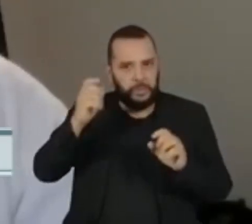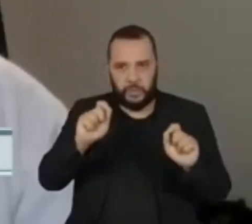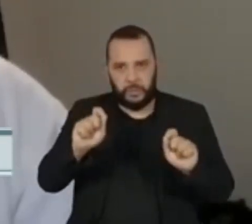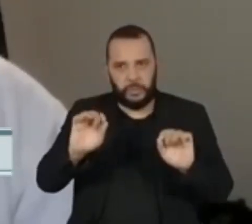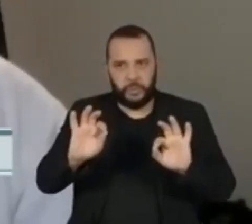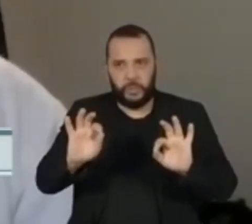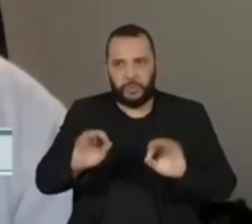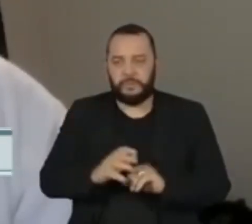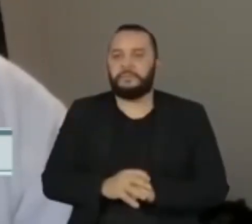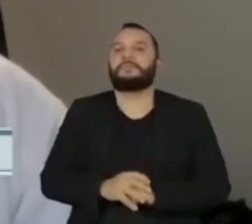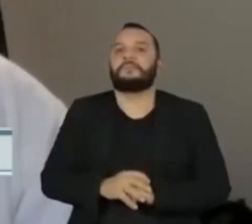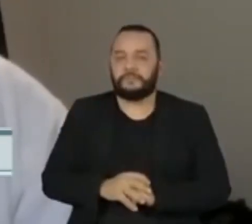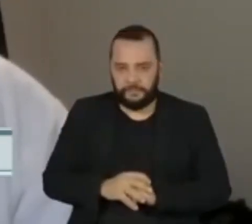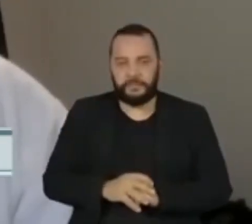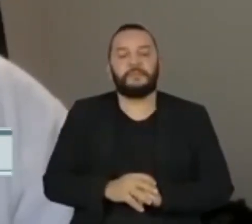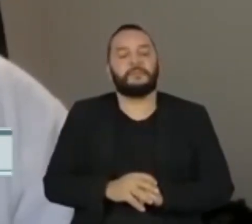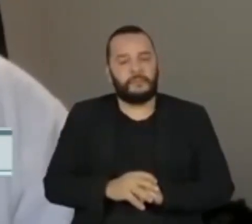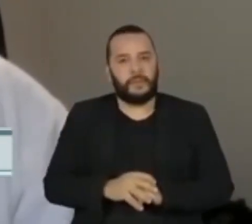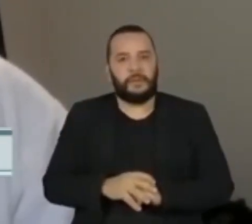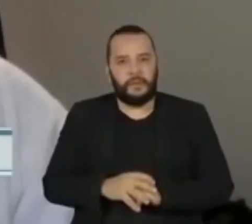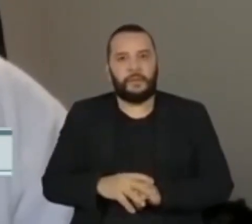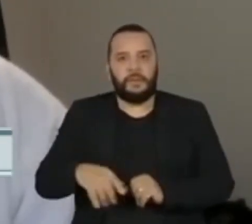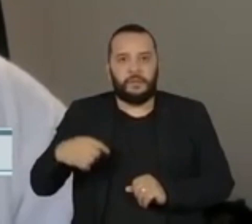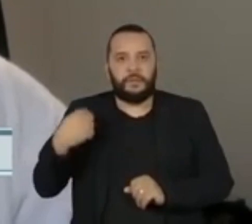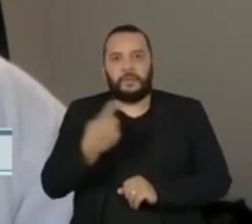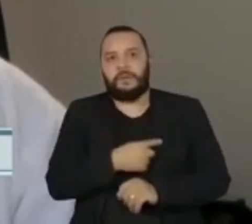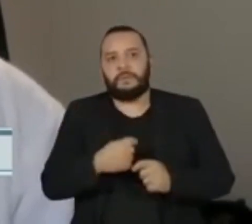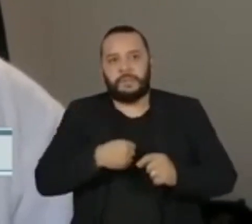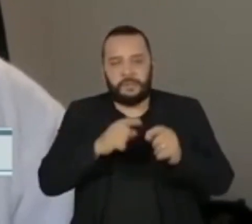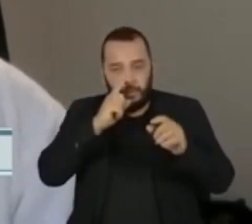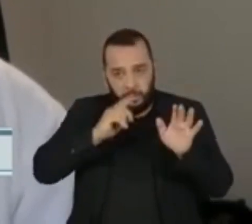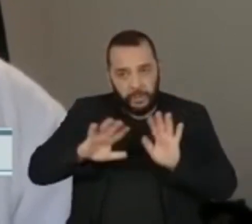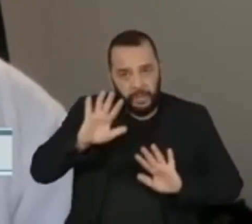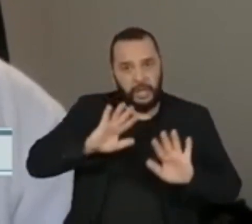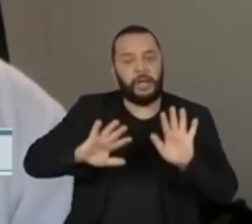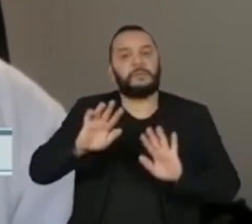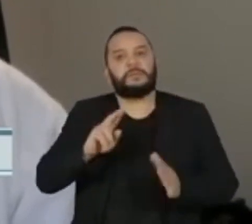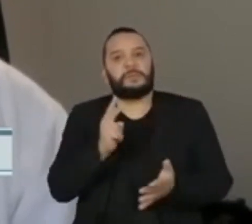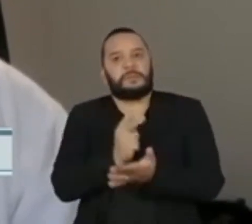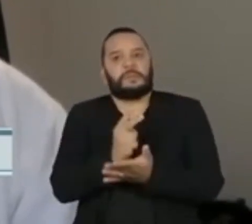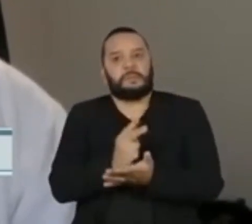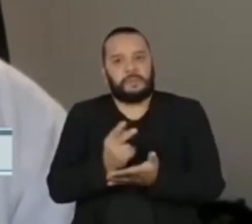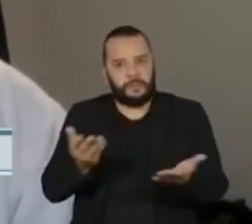e a vigilância são os dois principais adjetivos que devem prevalecer nesse momento. Obrigado. Obrigado.